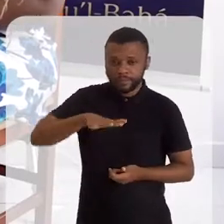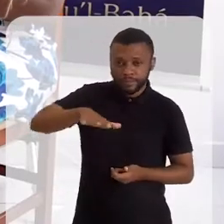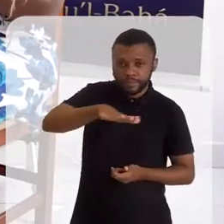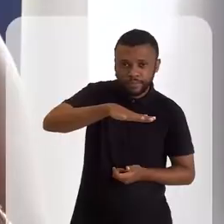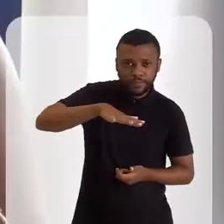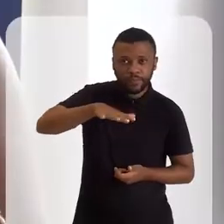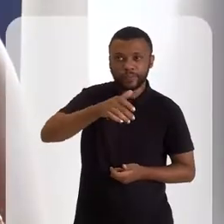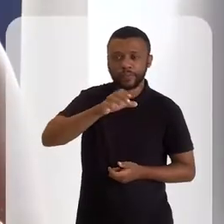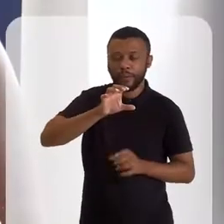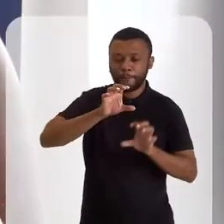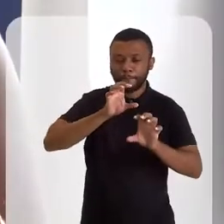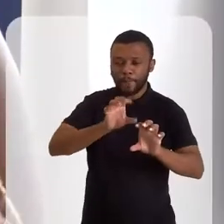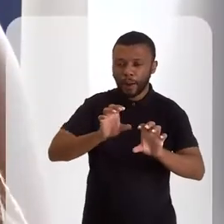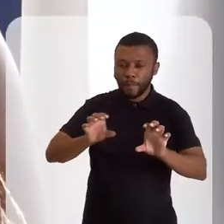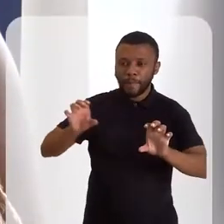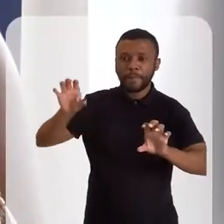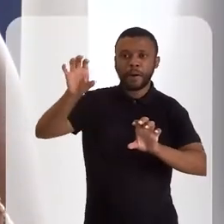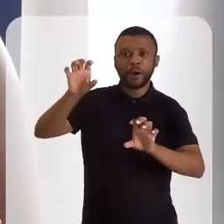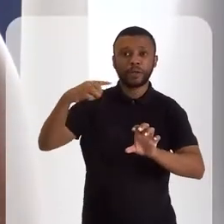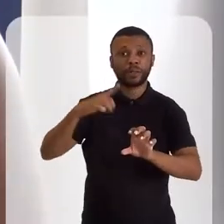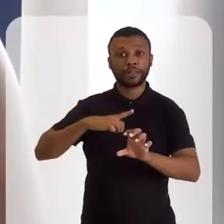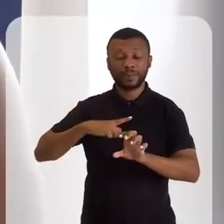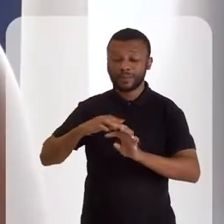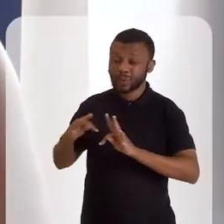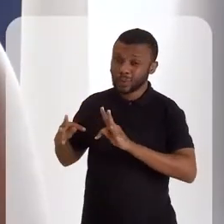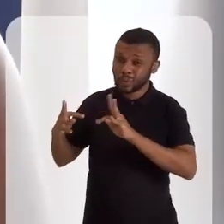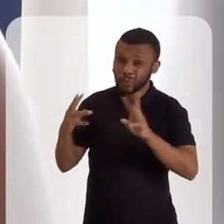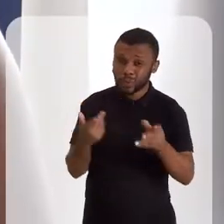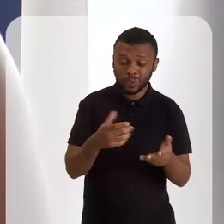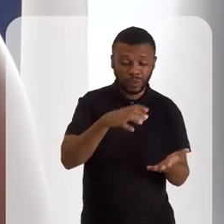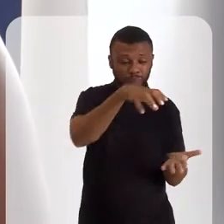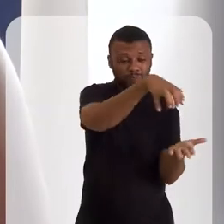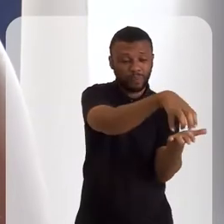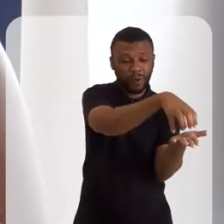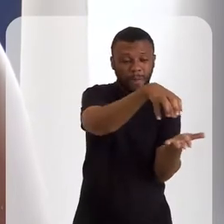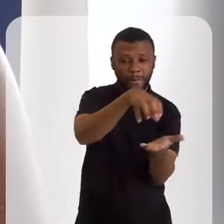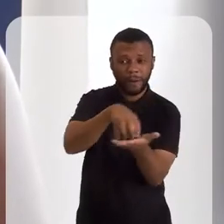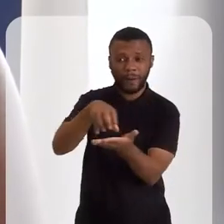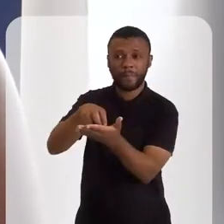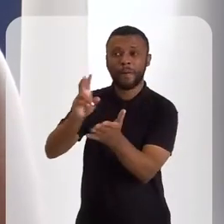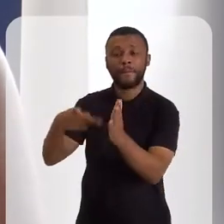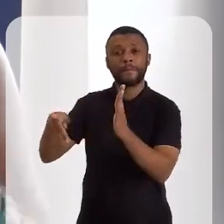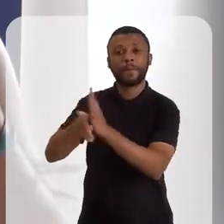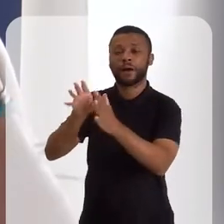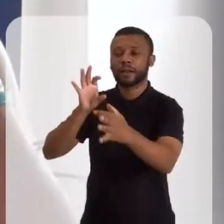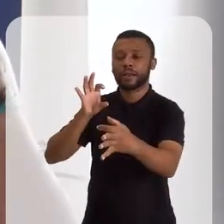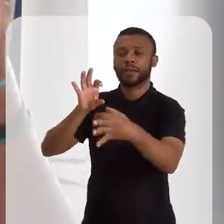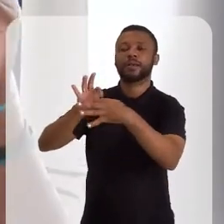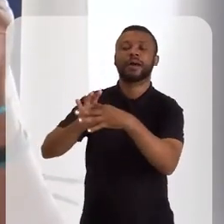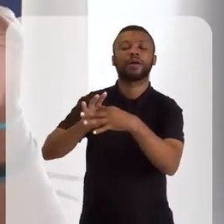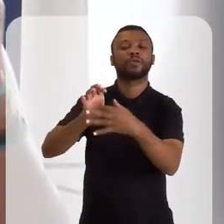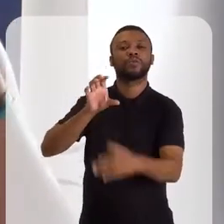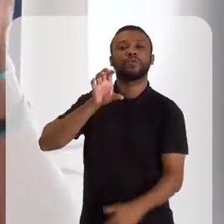parte de continente, nós já temos todos os templos continentais, né? Então, a gente já tem nos Estados Unidos para